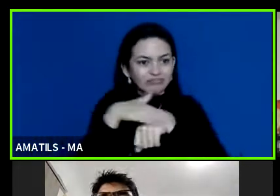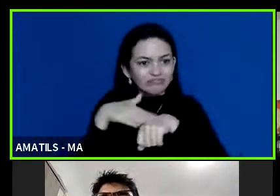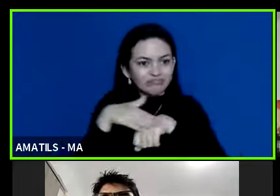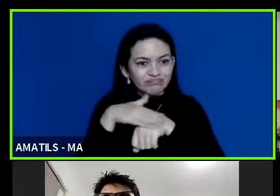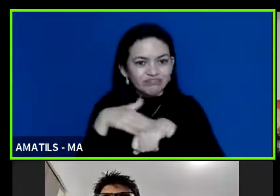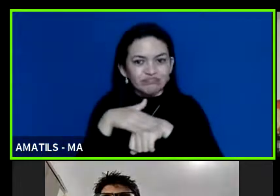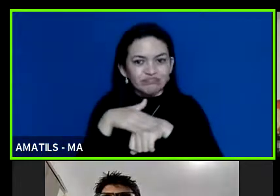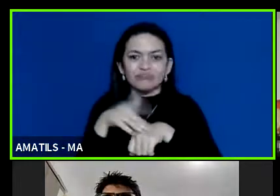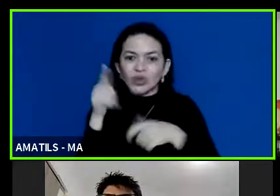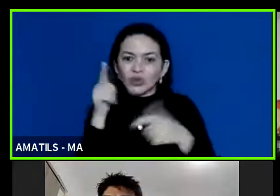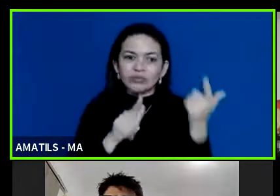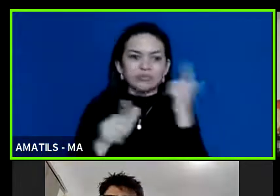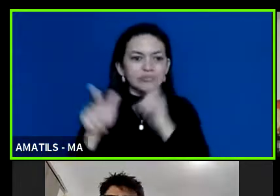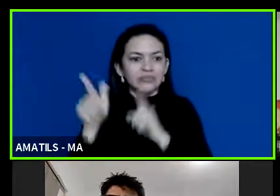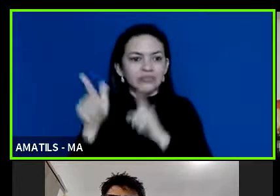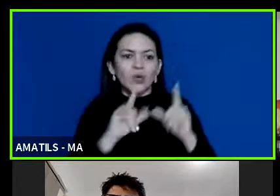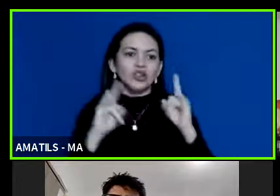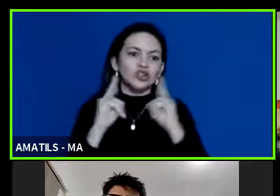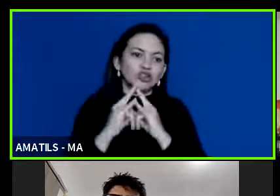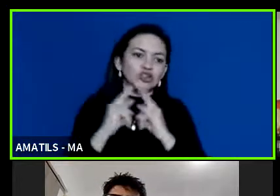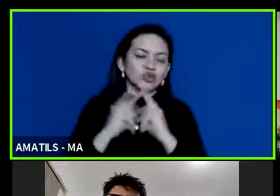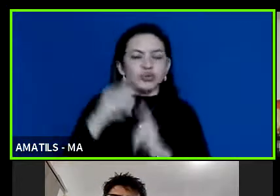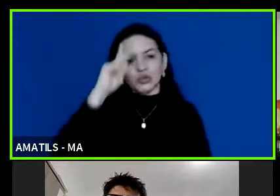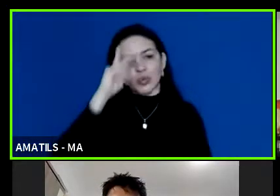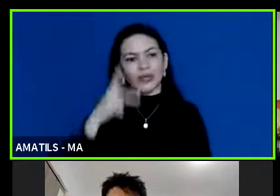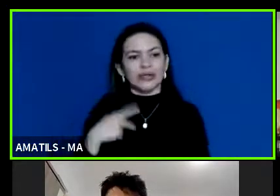agremiações instituições individualmente